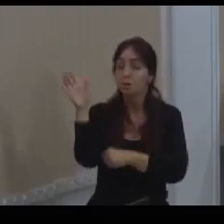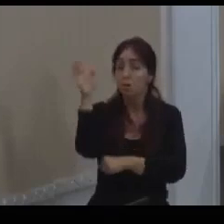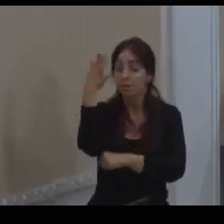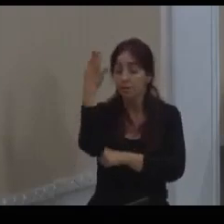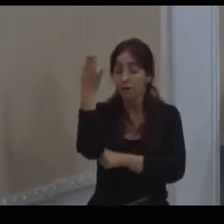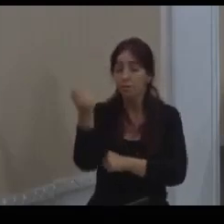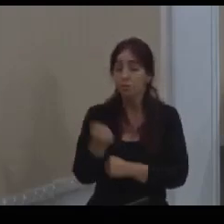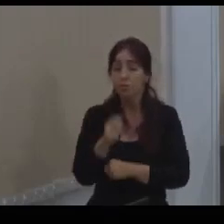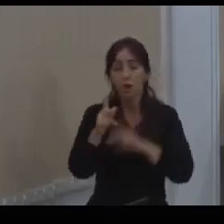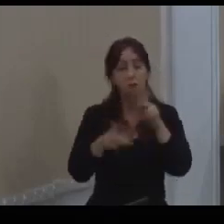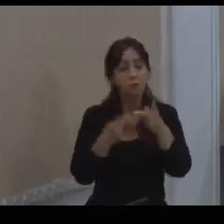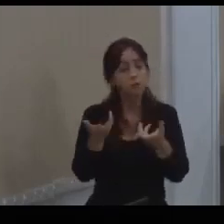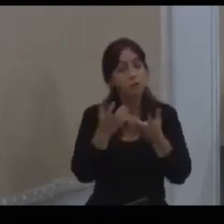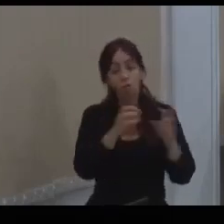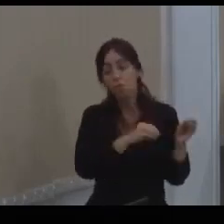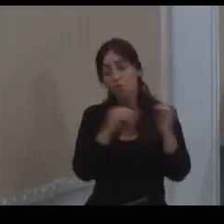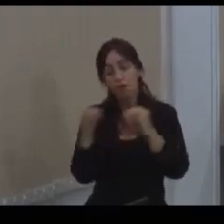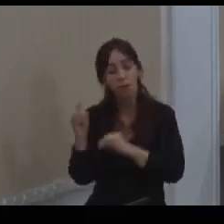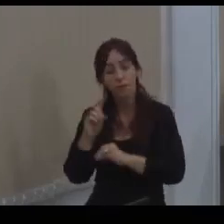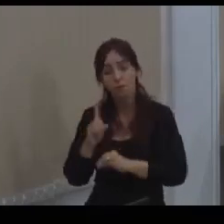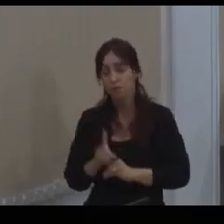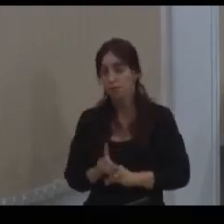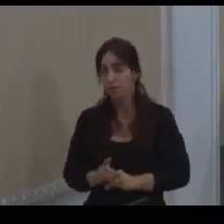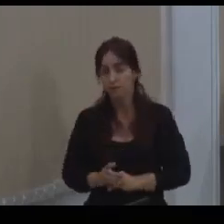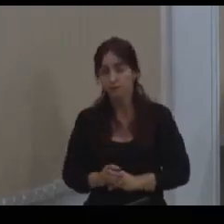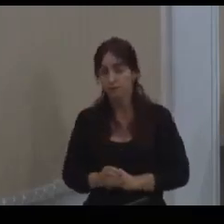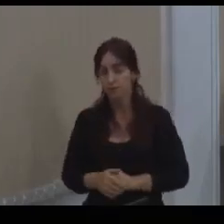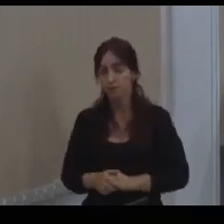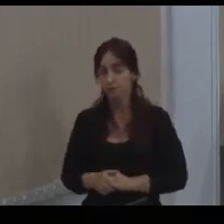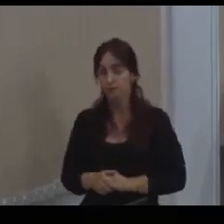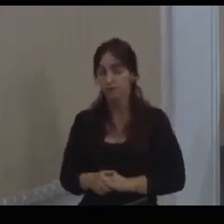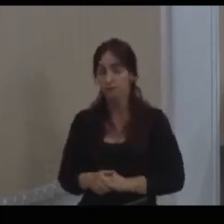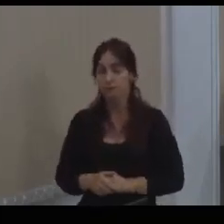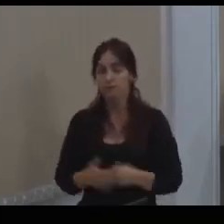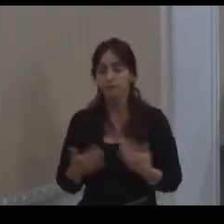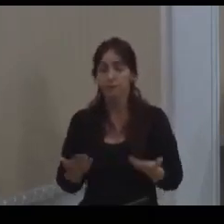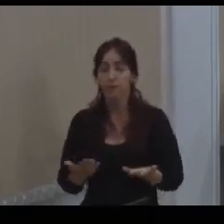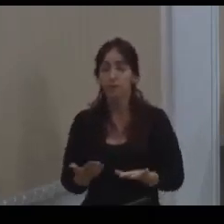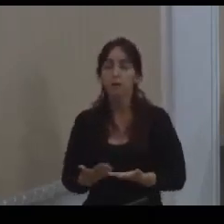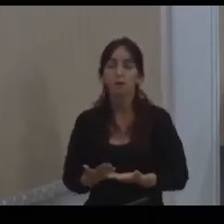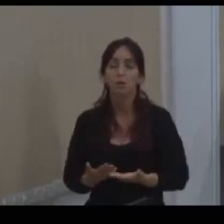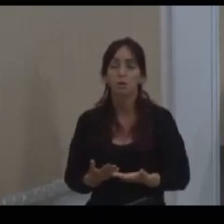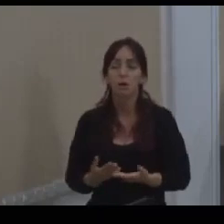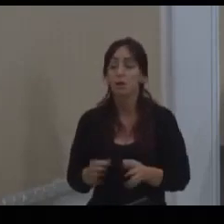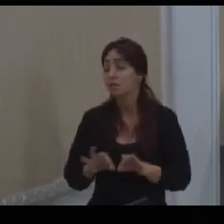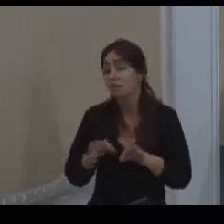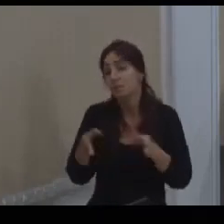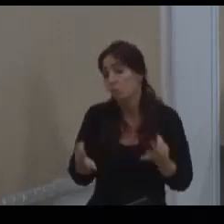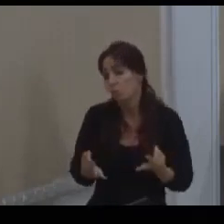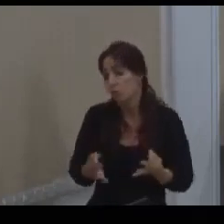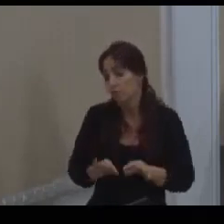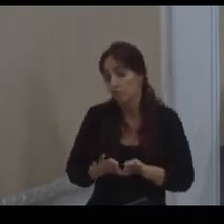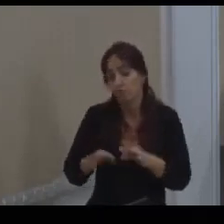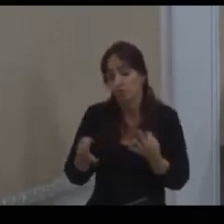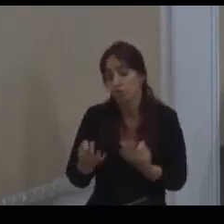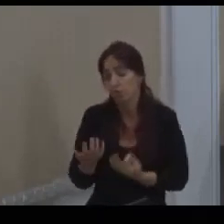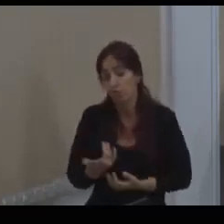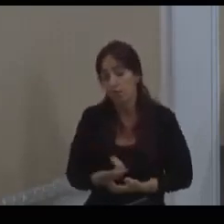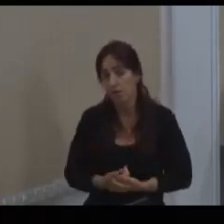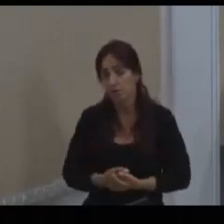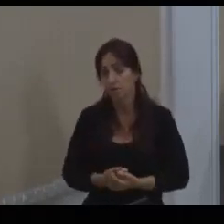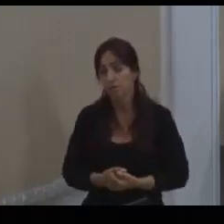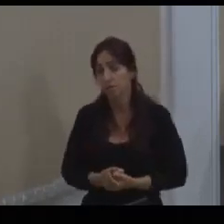viver lá elas também querem viver num lugar de boa infraestrutura então não é simples assim não é simples assim